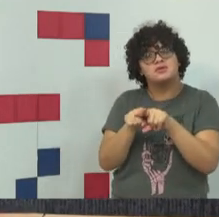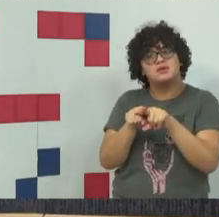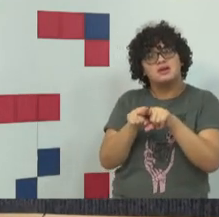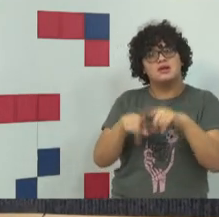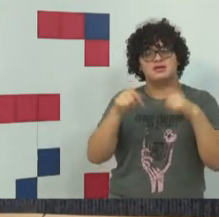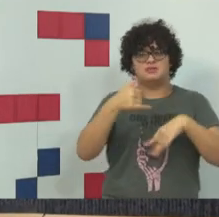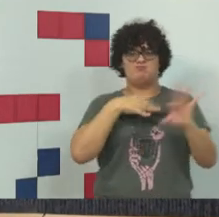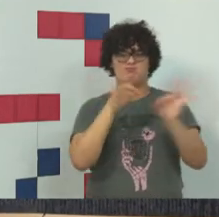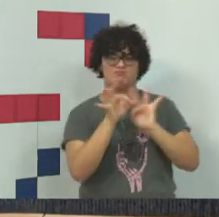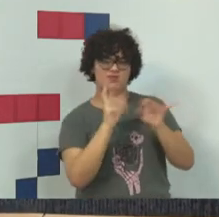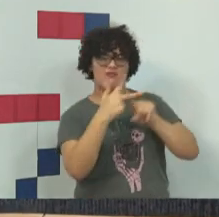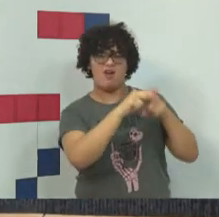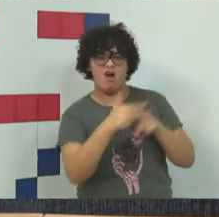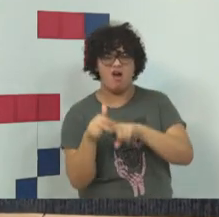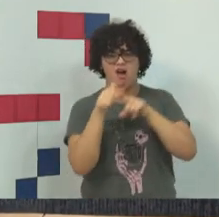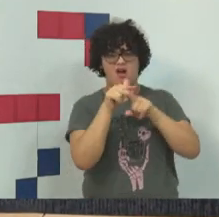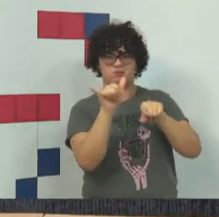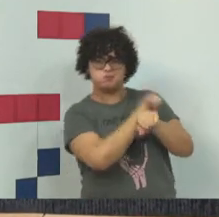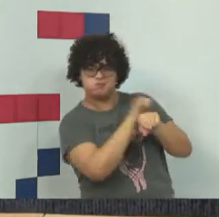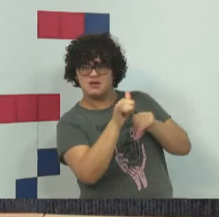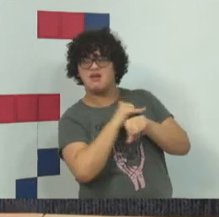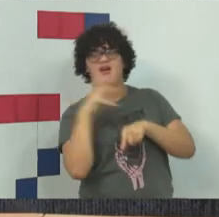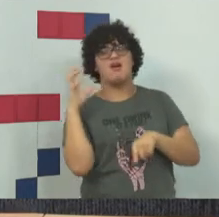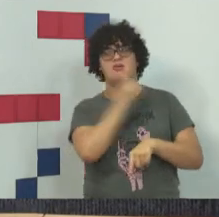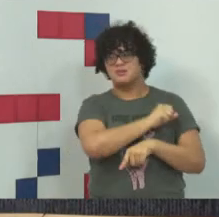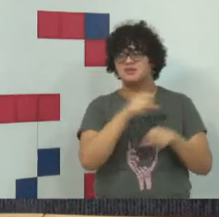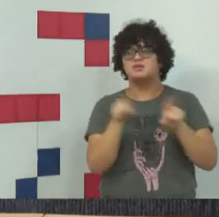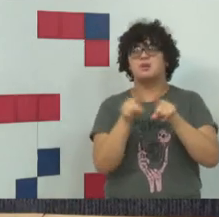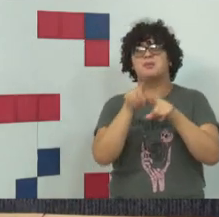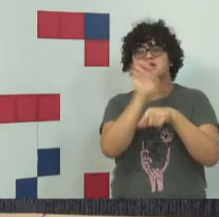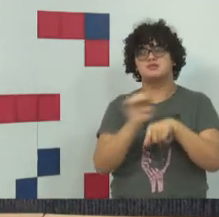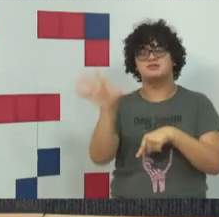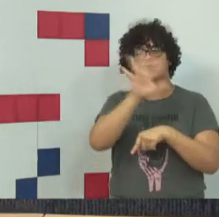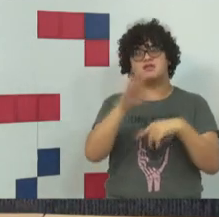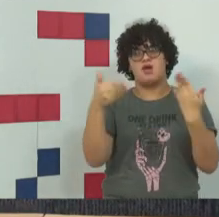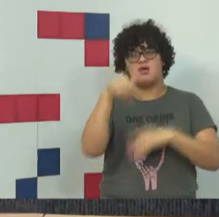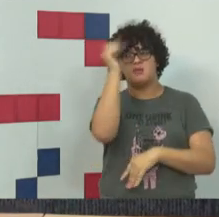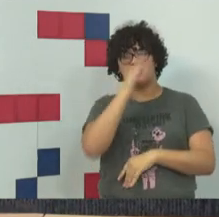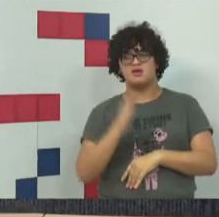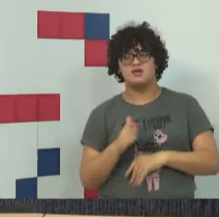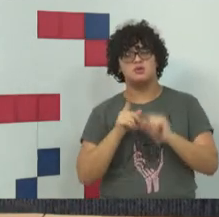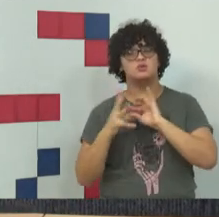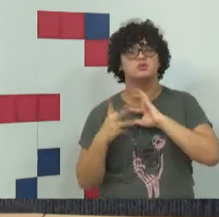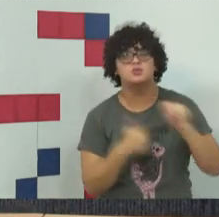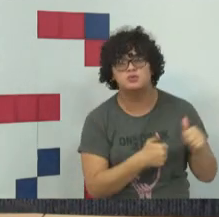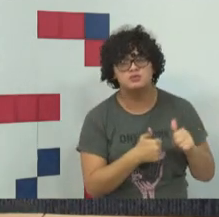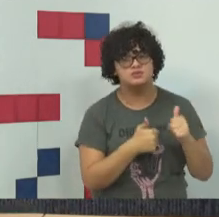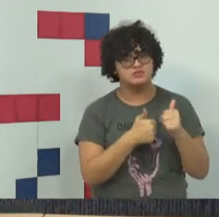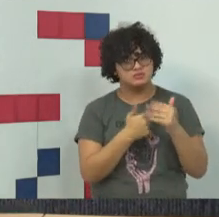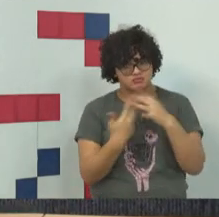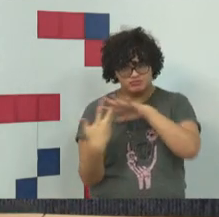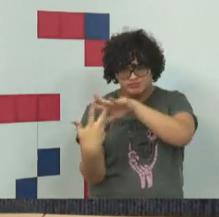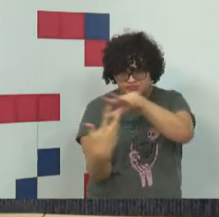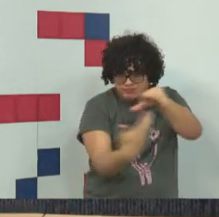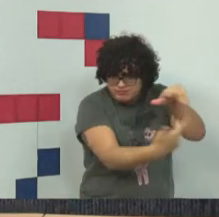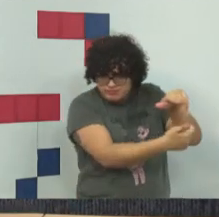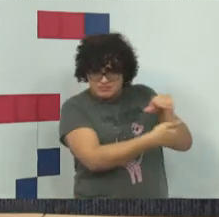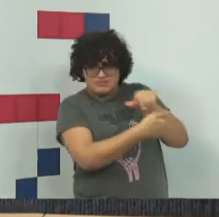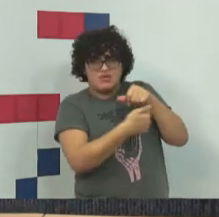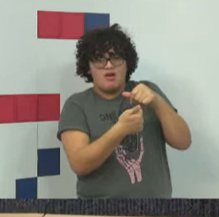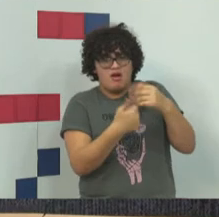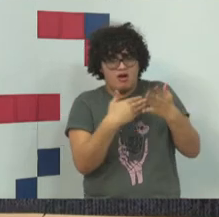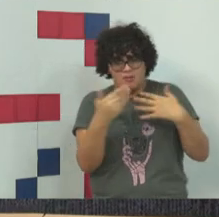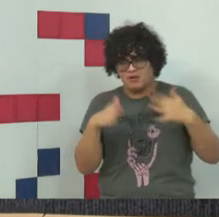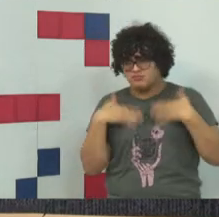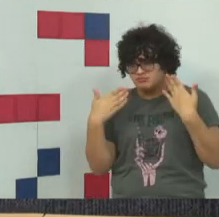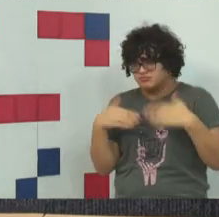das ferramentas é muito rápido, e o Estado brasileiro e o mundo todo, o mundo como um todo, se depara